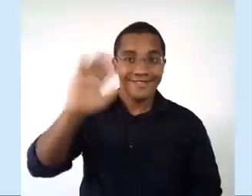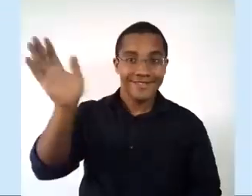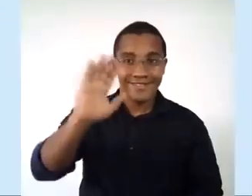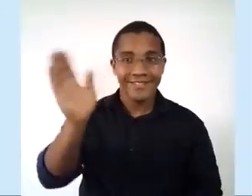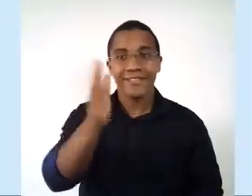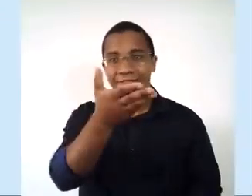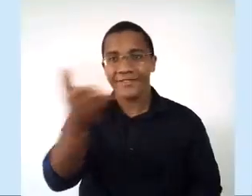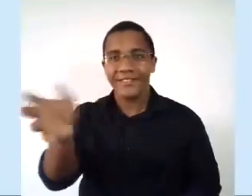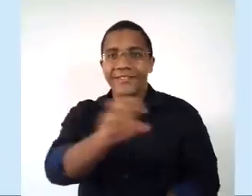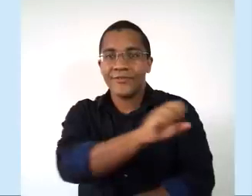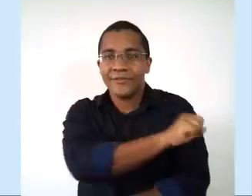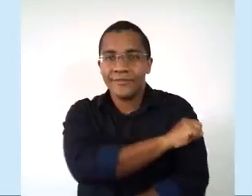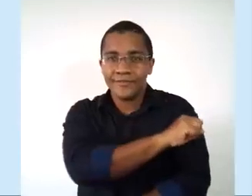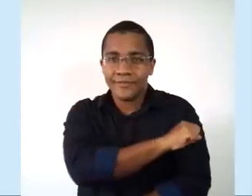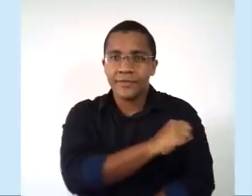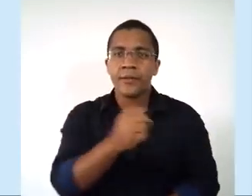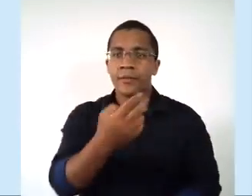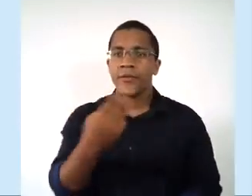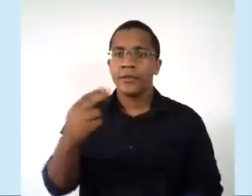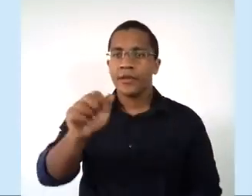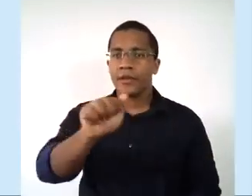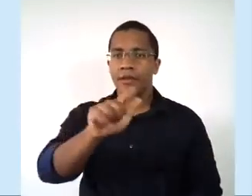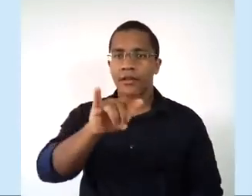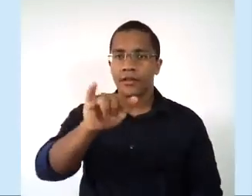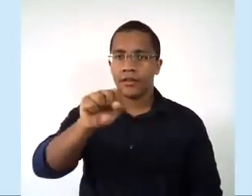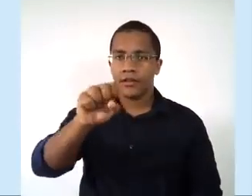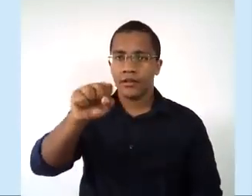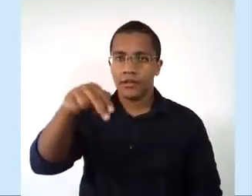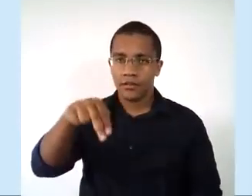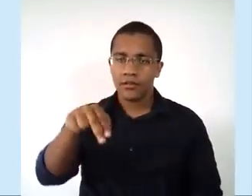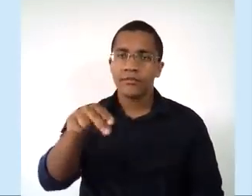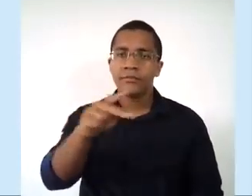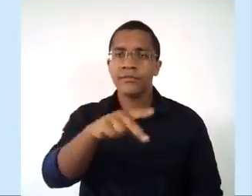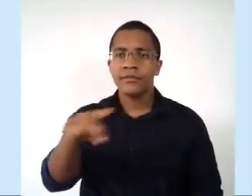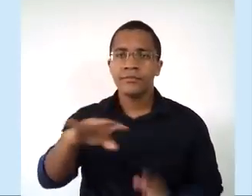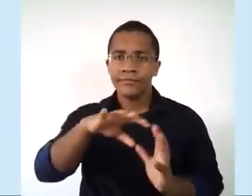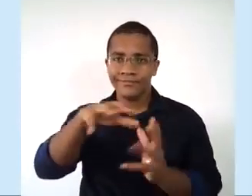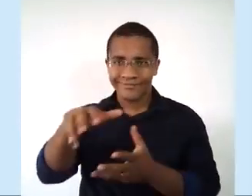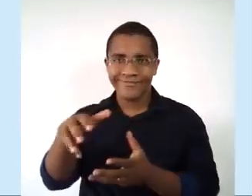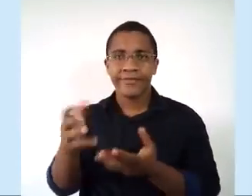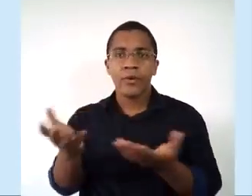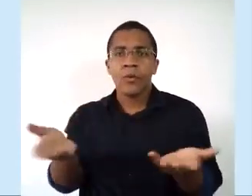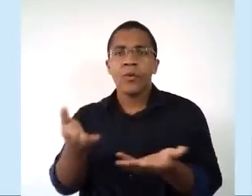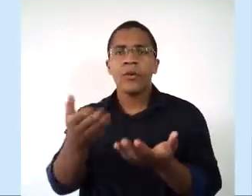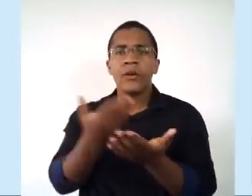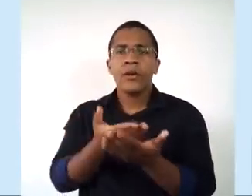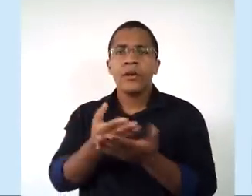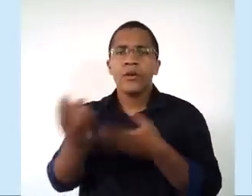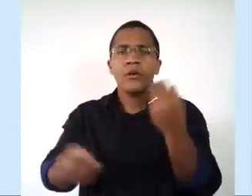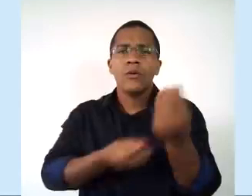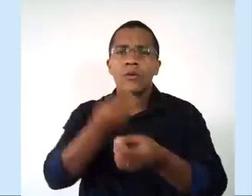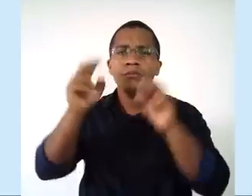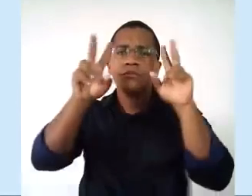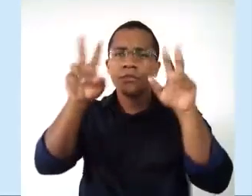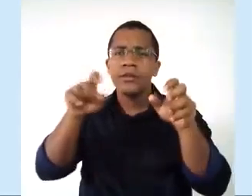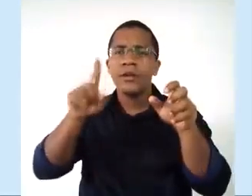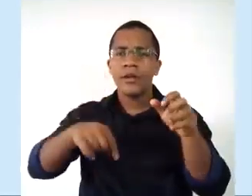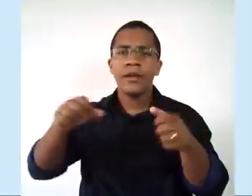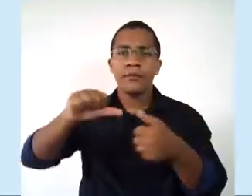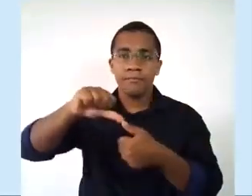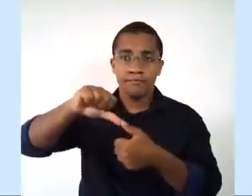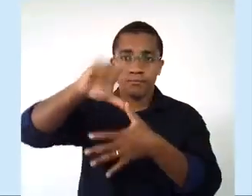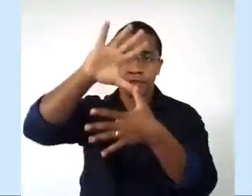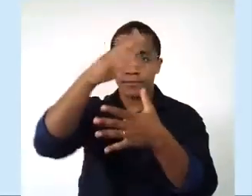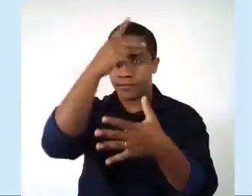Olá gente, olá galerinha do oitavo ano, meu nome é Alisson, professor de geografia, certo? E hoje a nossa aula vai ser sobre a ocupação do território americano